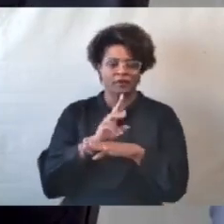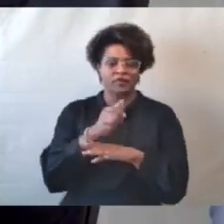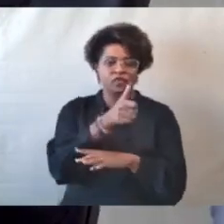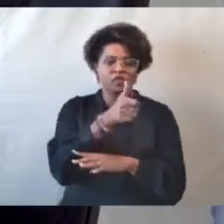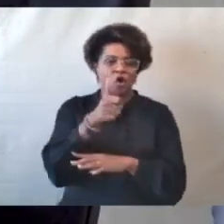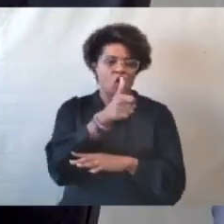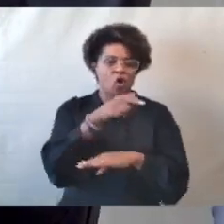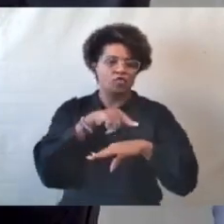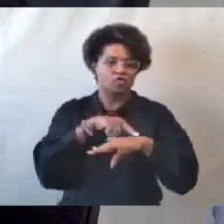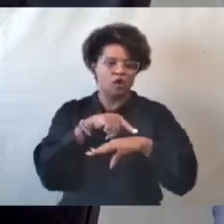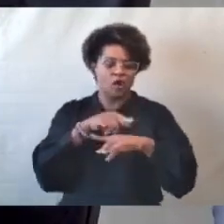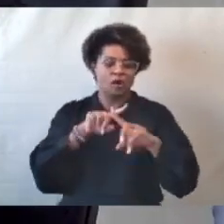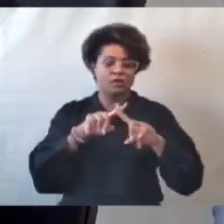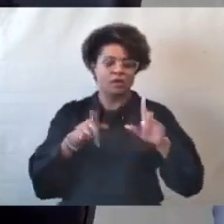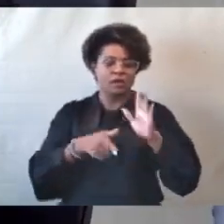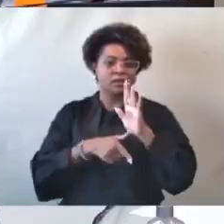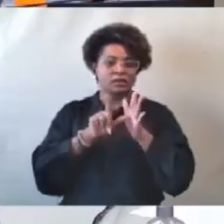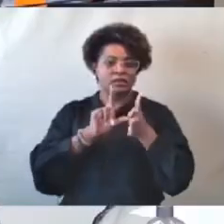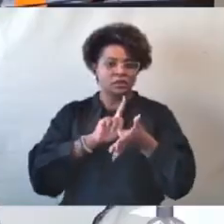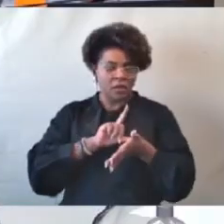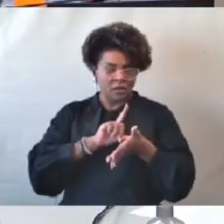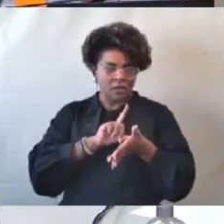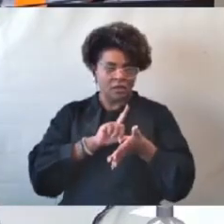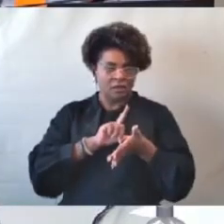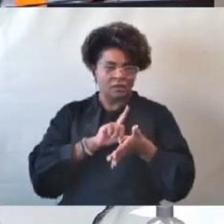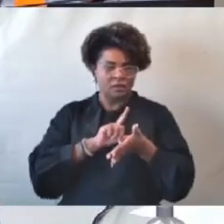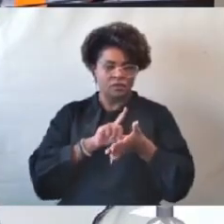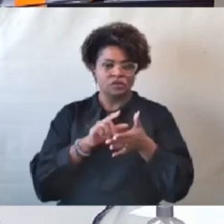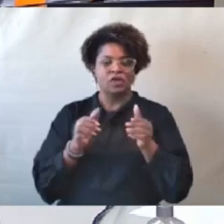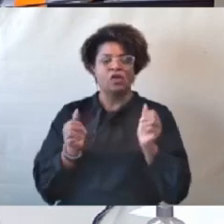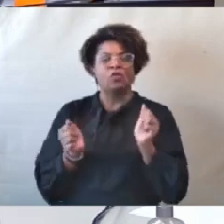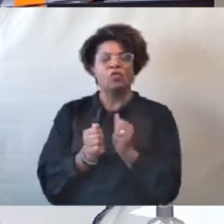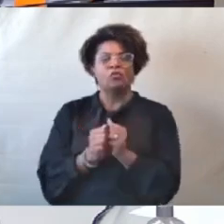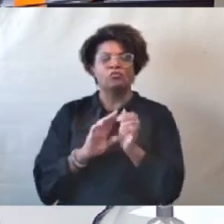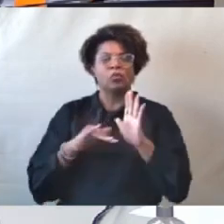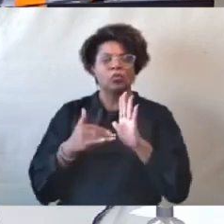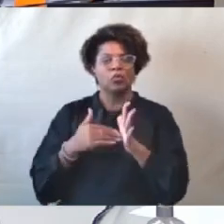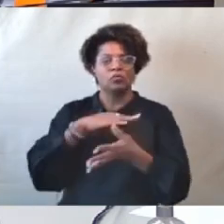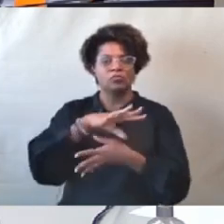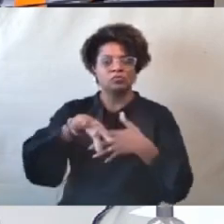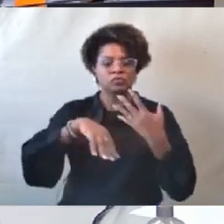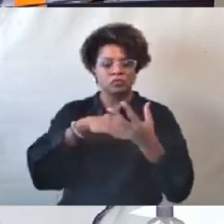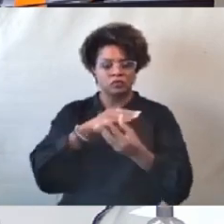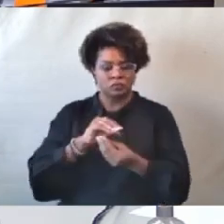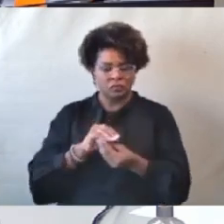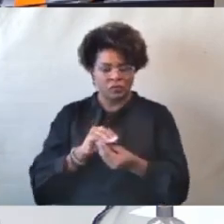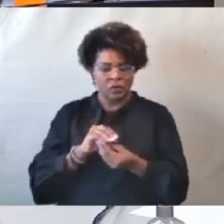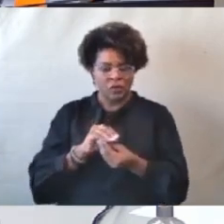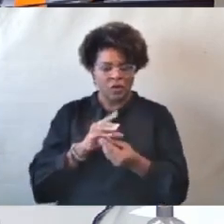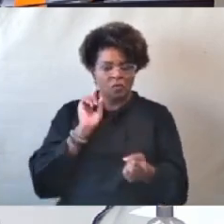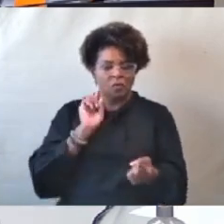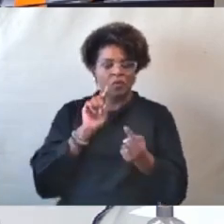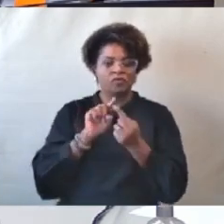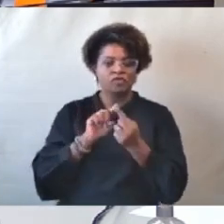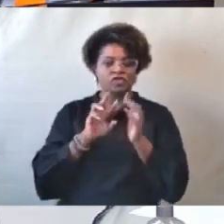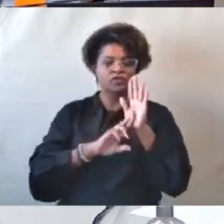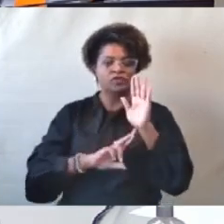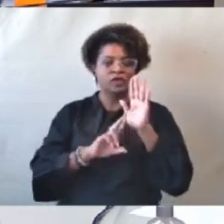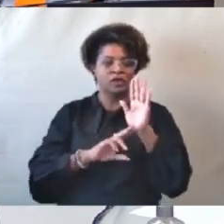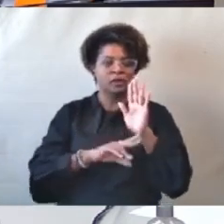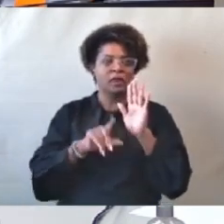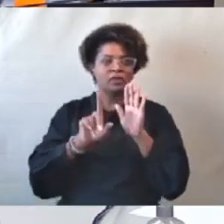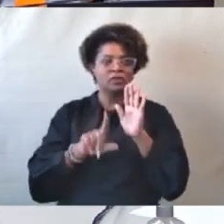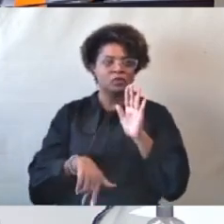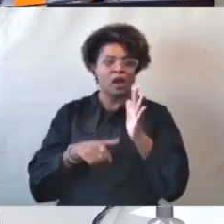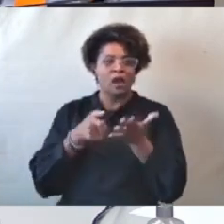antecipado, em consenso com todos os envolvidos. A finalidade é do requerimento intimar a senhora